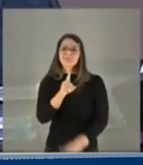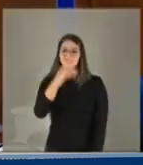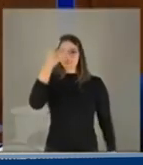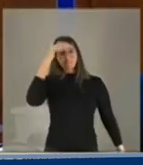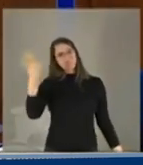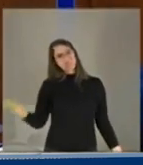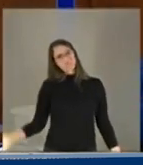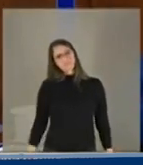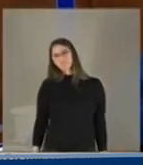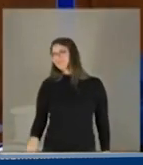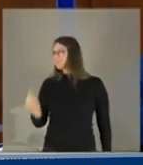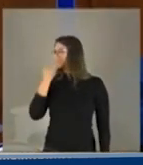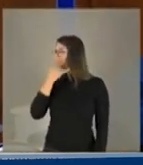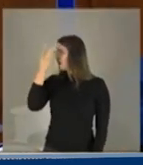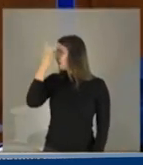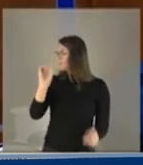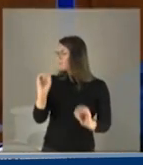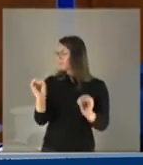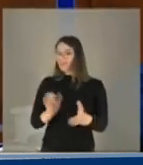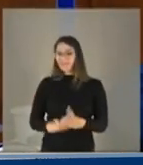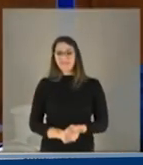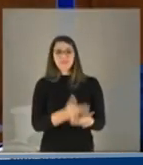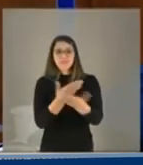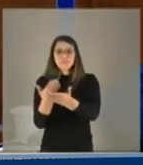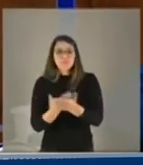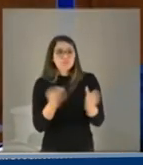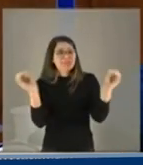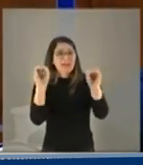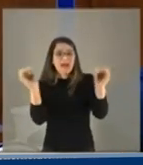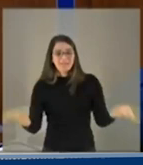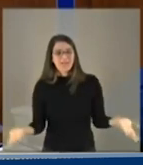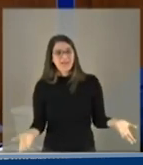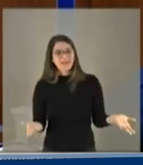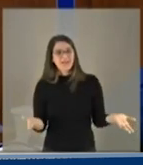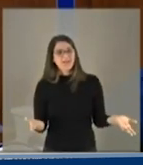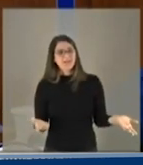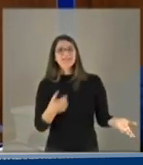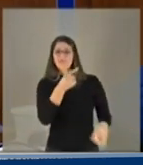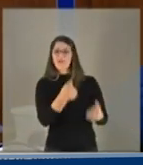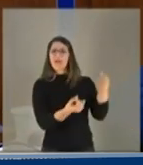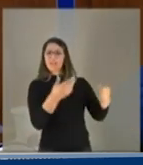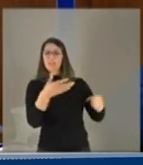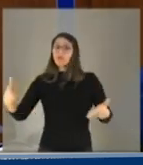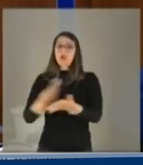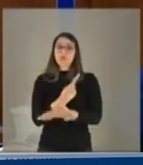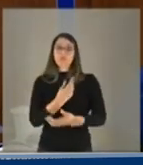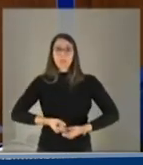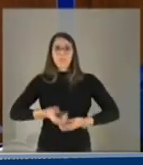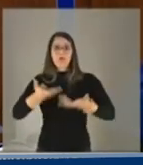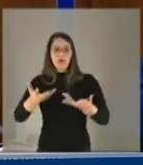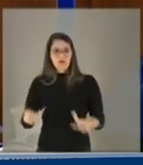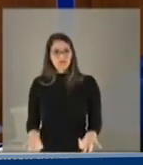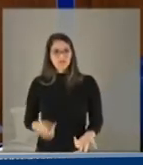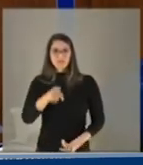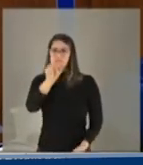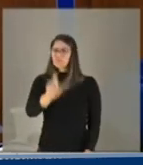Infelizmente, a senhora não sabe nada de infectologia, nem estudou, doutora. A senhora foi aleatória mesmo, superficial. Então a